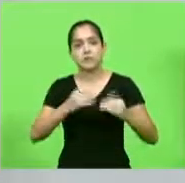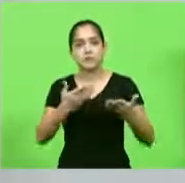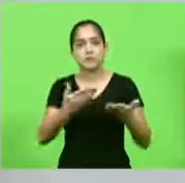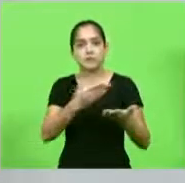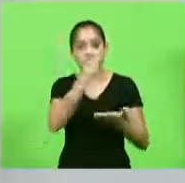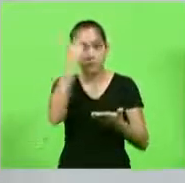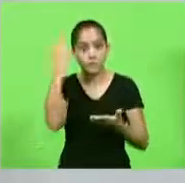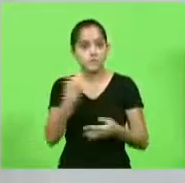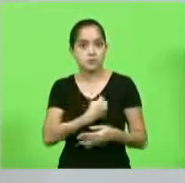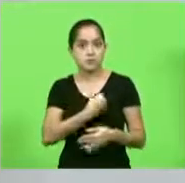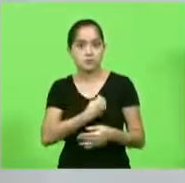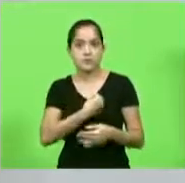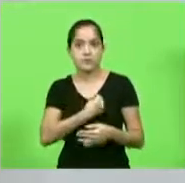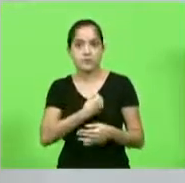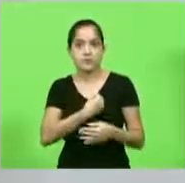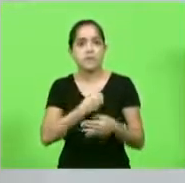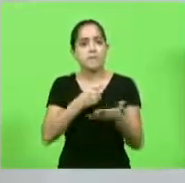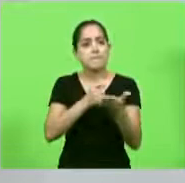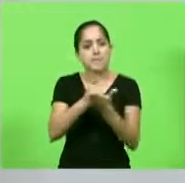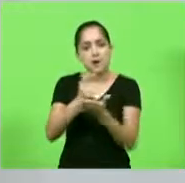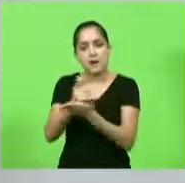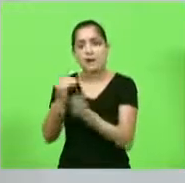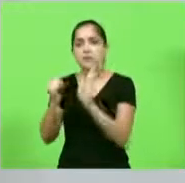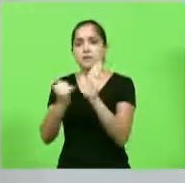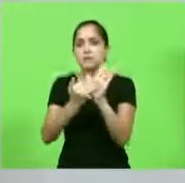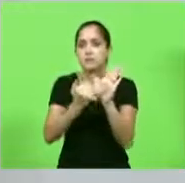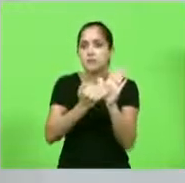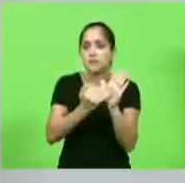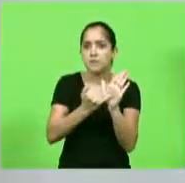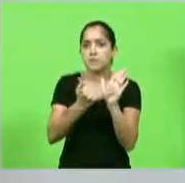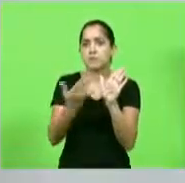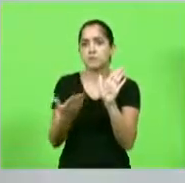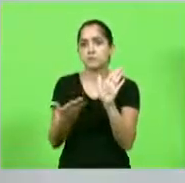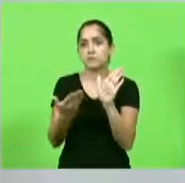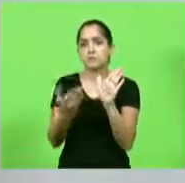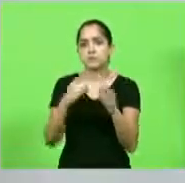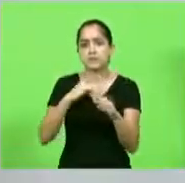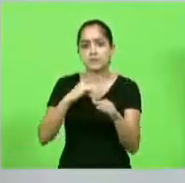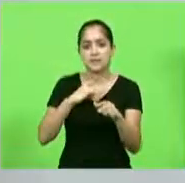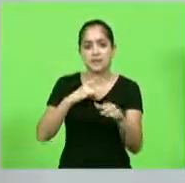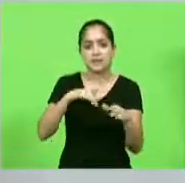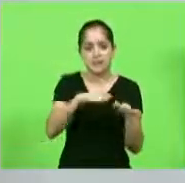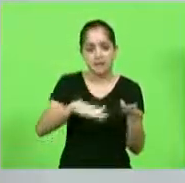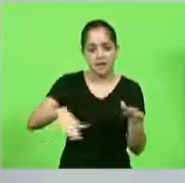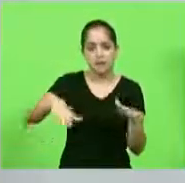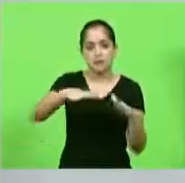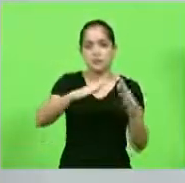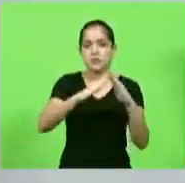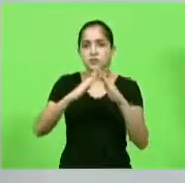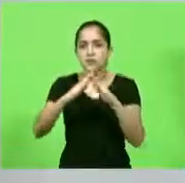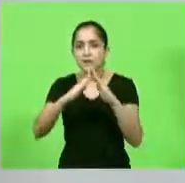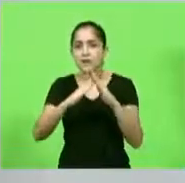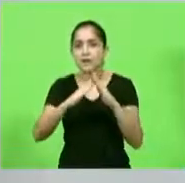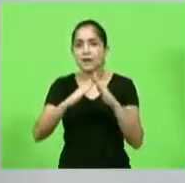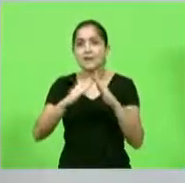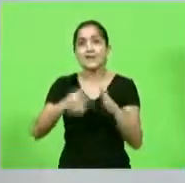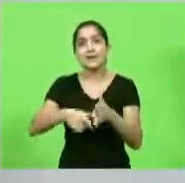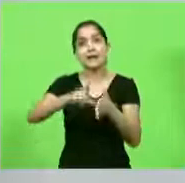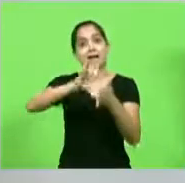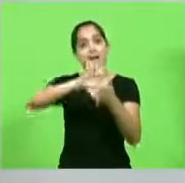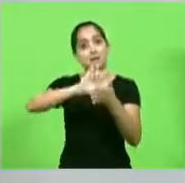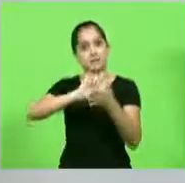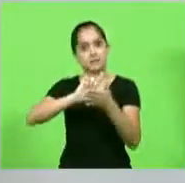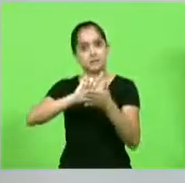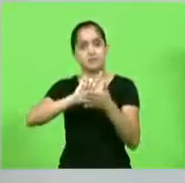parque. O cidadão que paga os seus impostos, que tinha lá o seu sítio, a sua casa, antes do parque ser